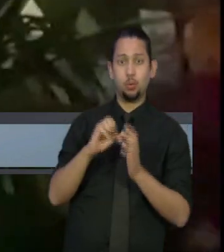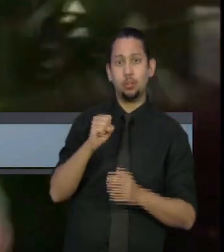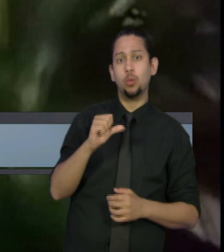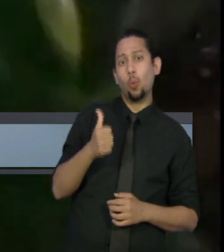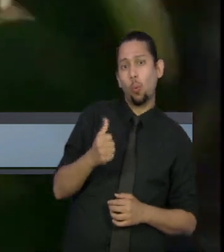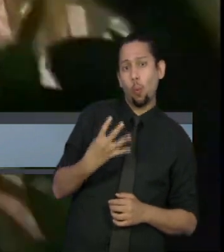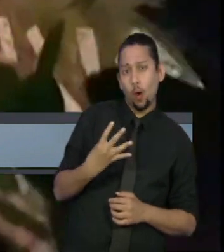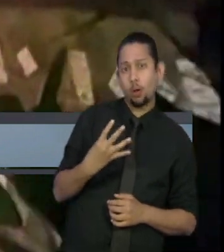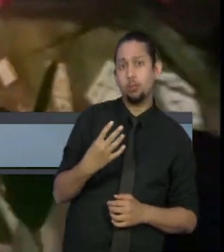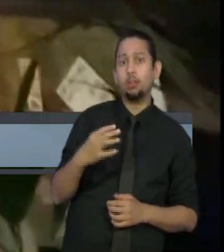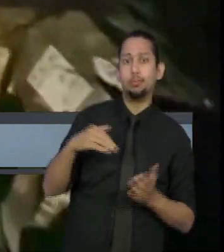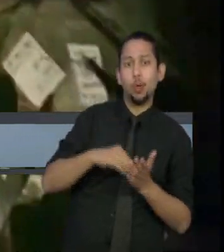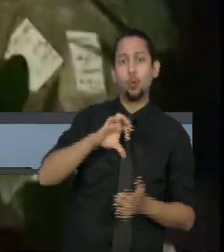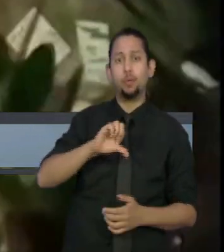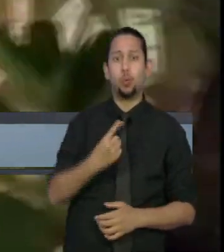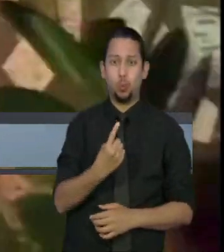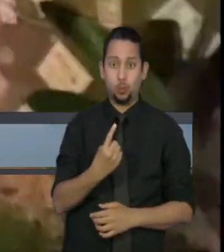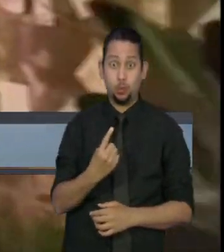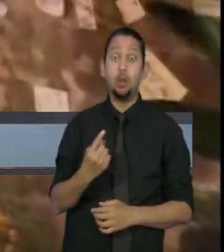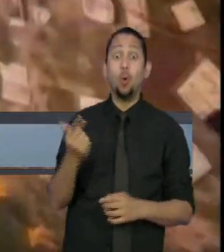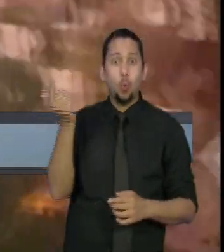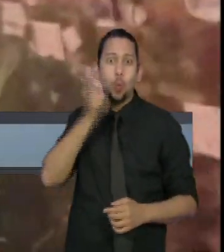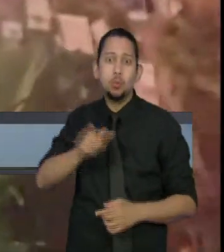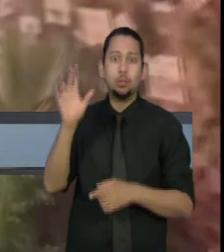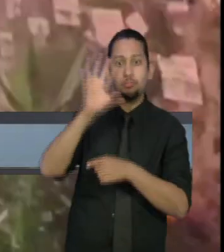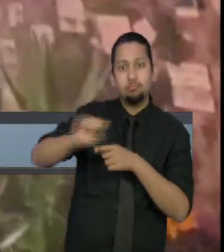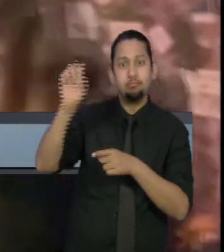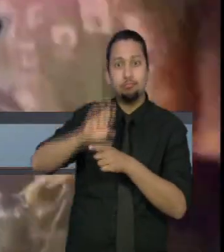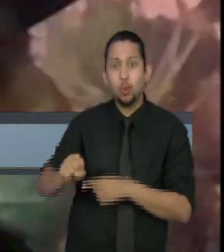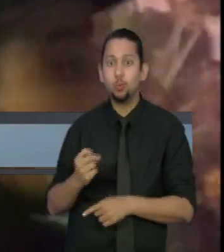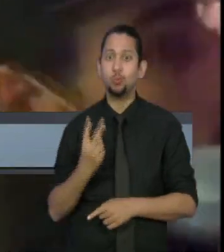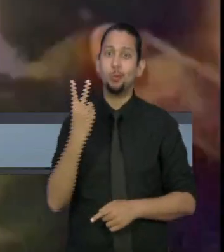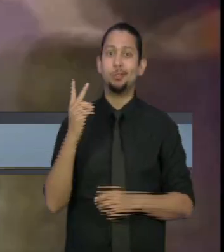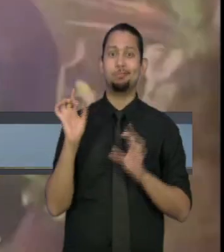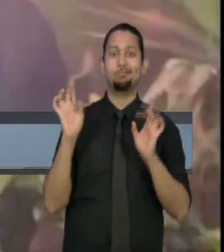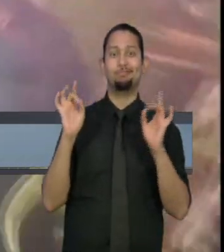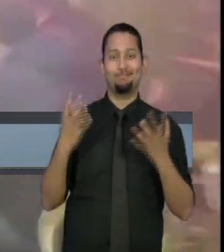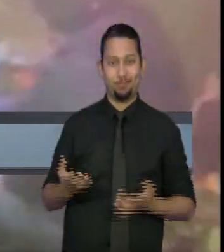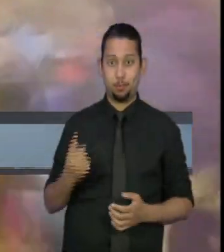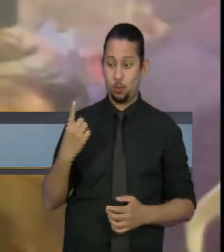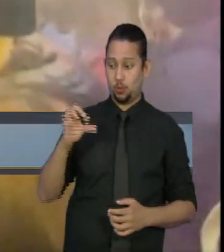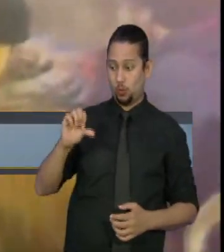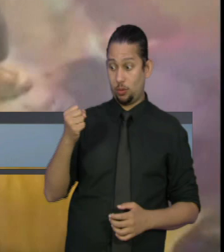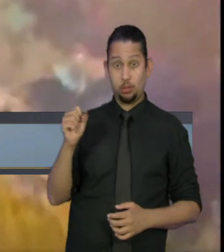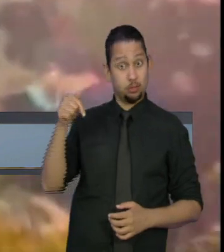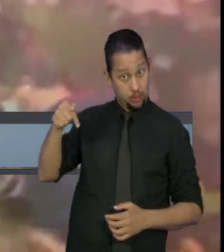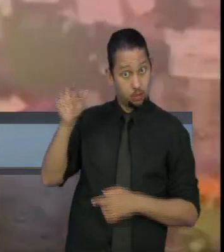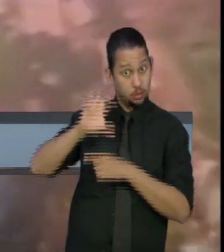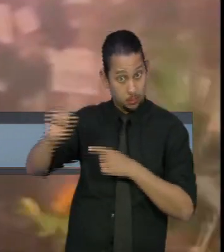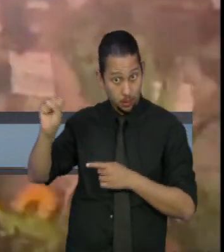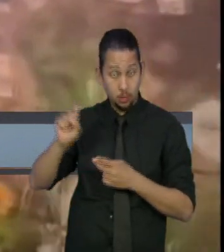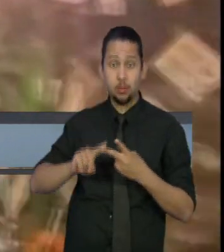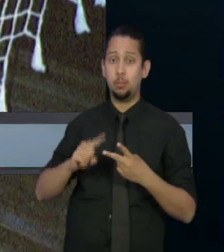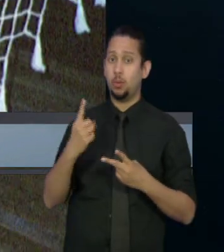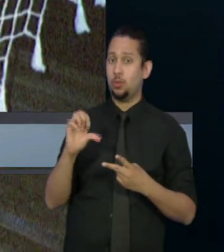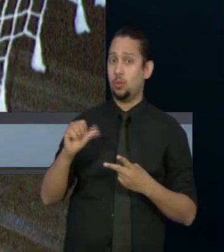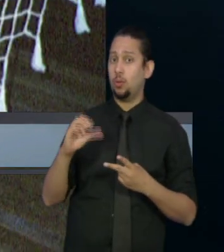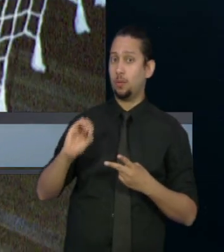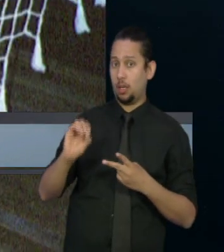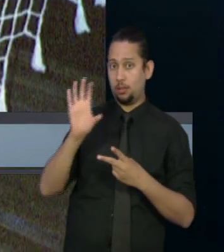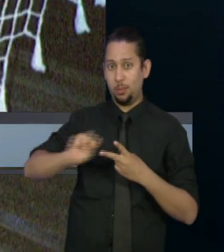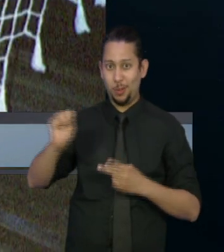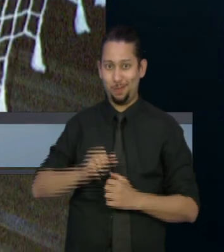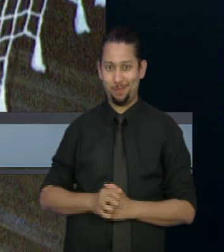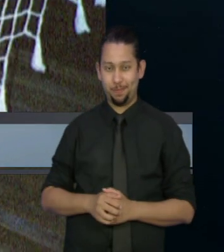e conquistou os dois únicos escudetos da história do clube, em 1987 e depois em 1990. Nas